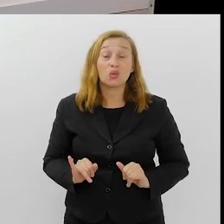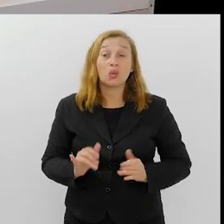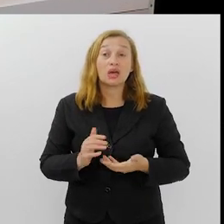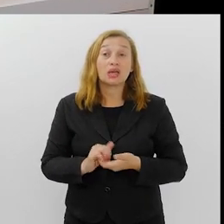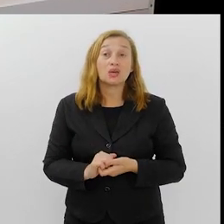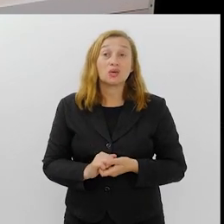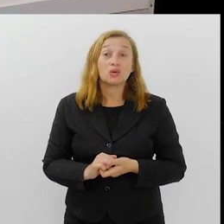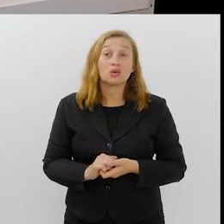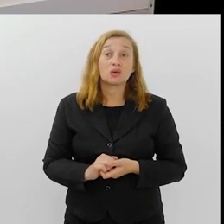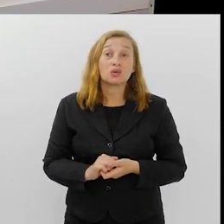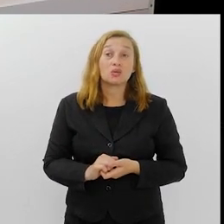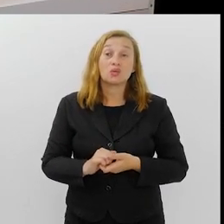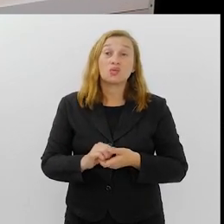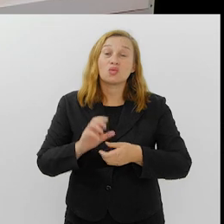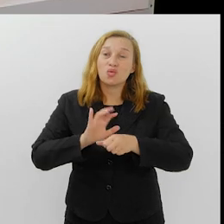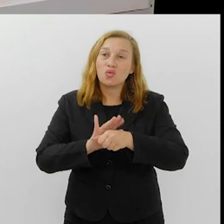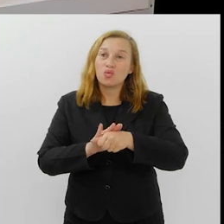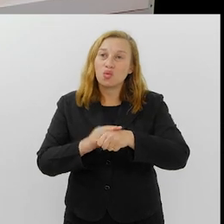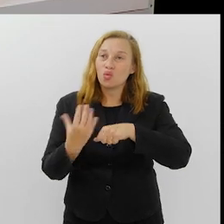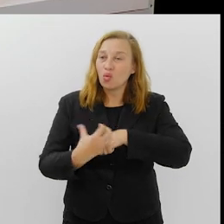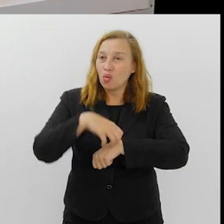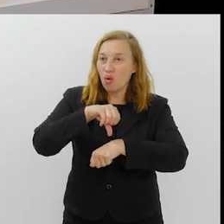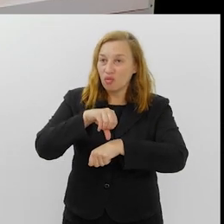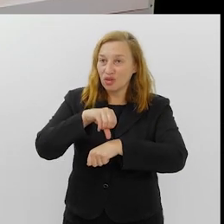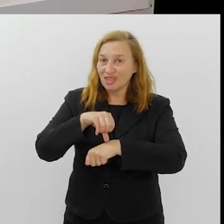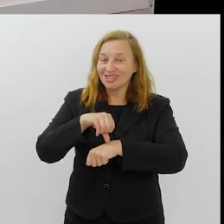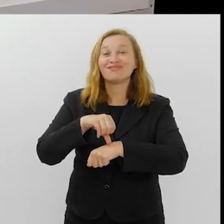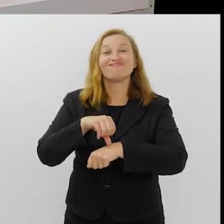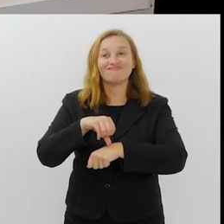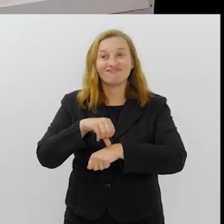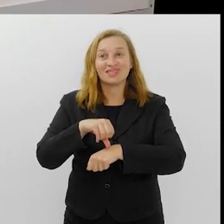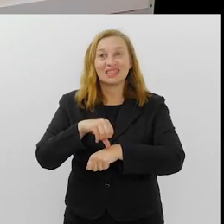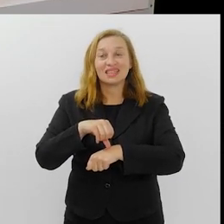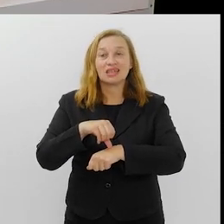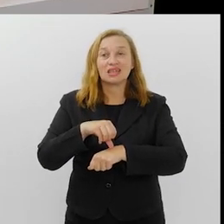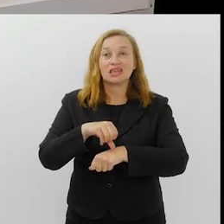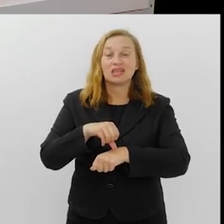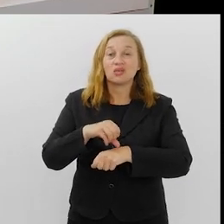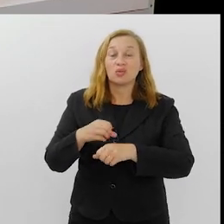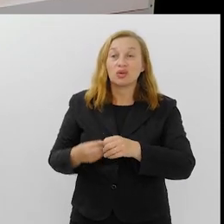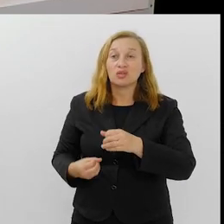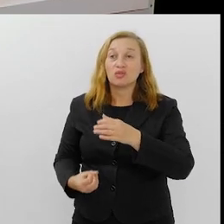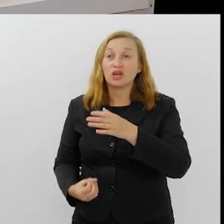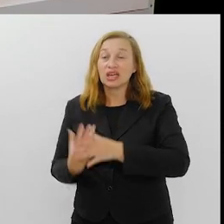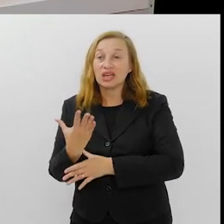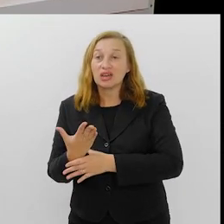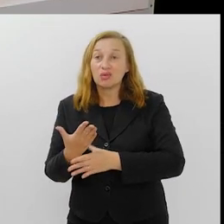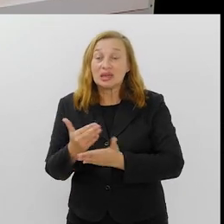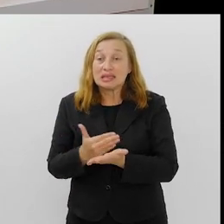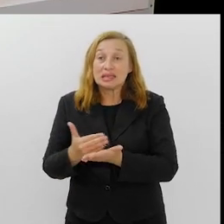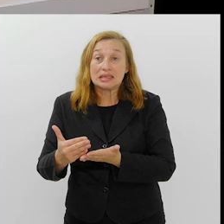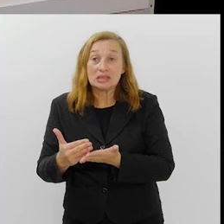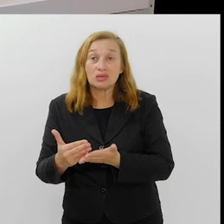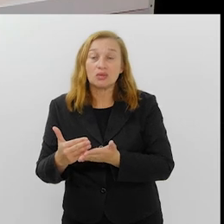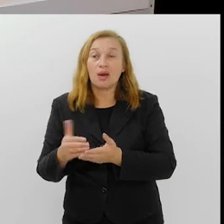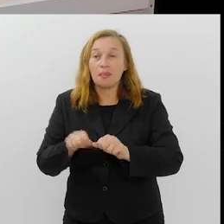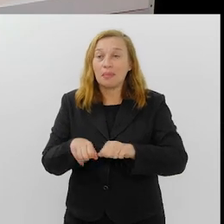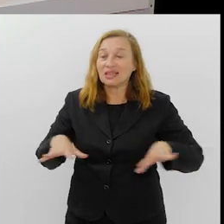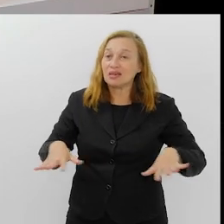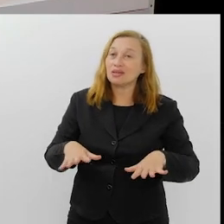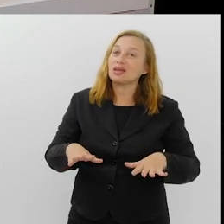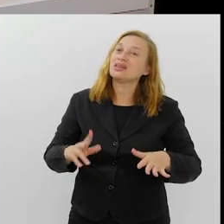com a Covid, porque ela foi feita... Estava sendo realizada quando veio toda essa questão da Covid. então,